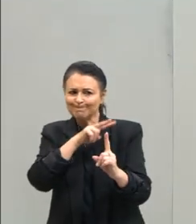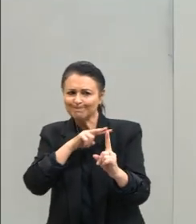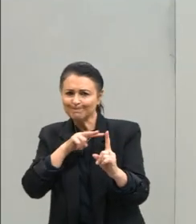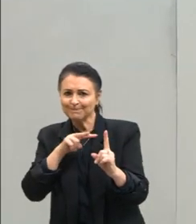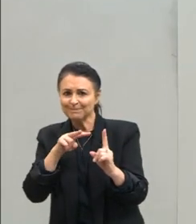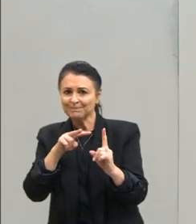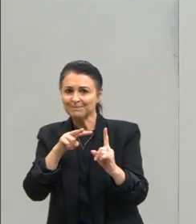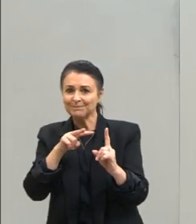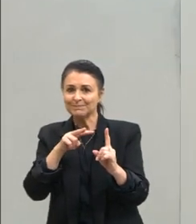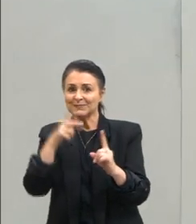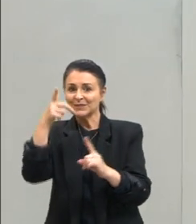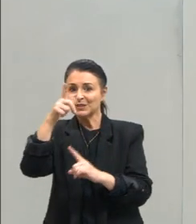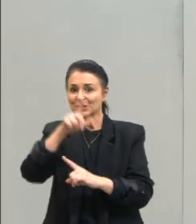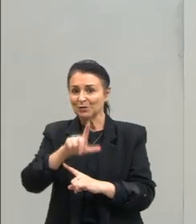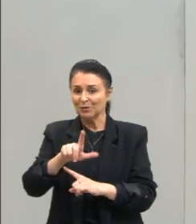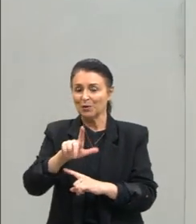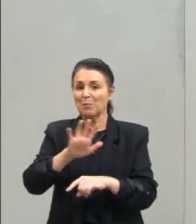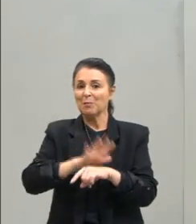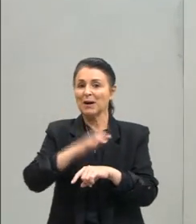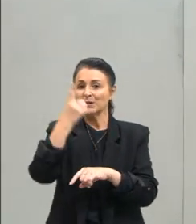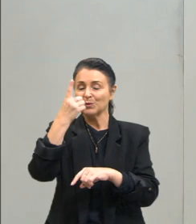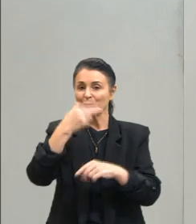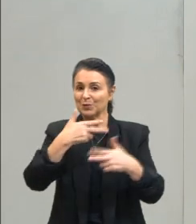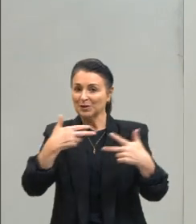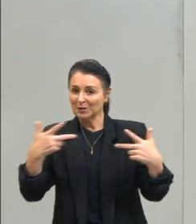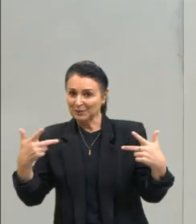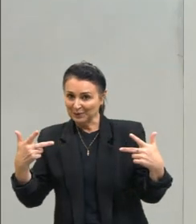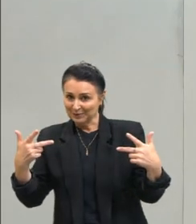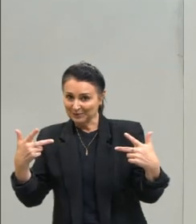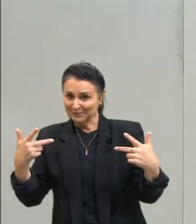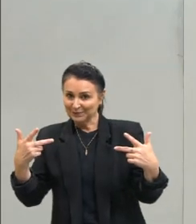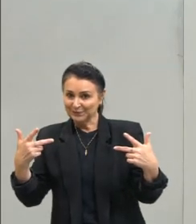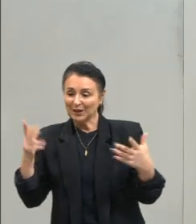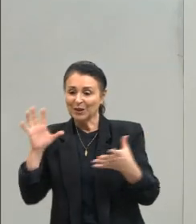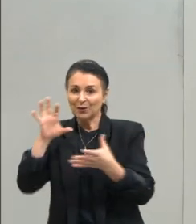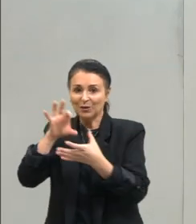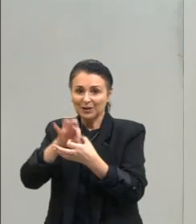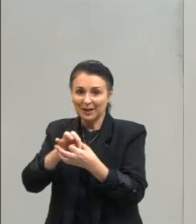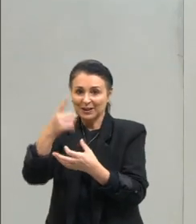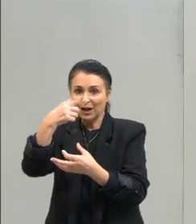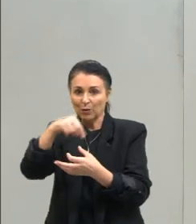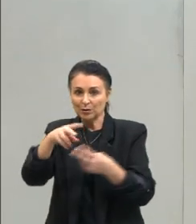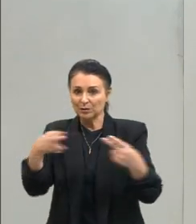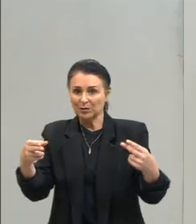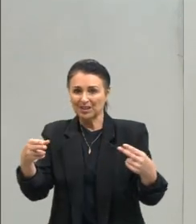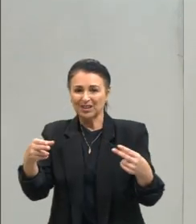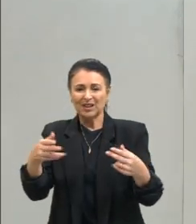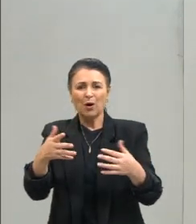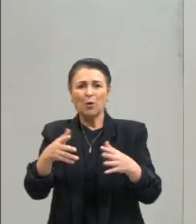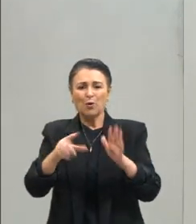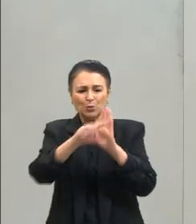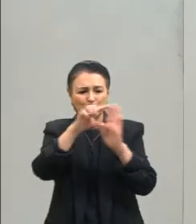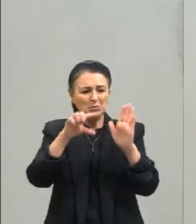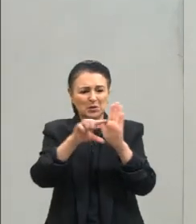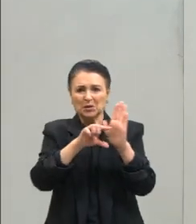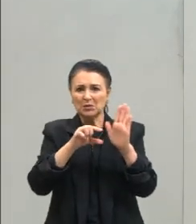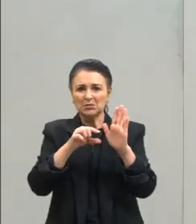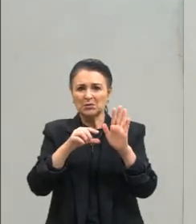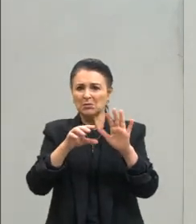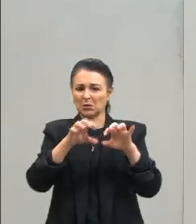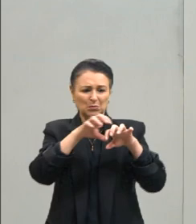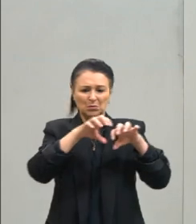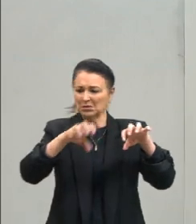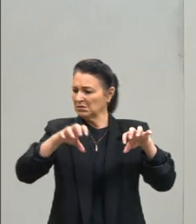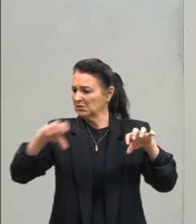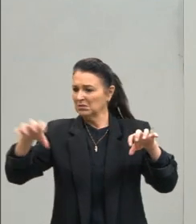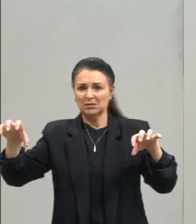mais um elemento que conecta ao que já foi dito então eu não largo tudo solto e reparem o quanto eu estou repetindo